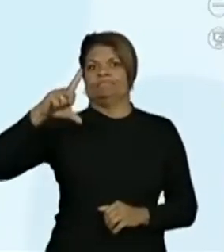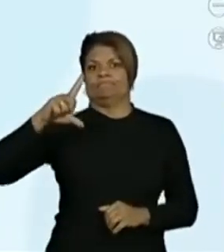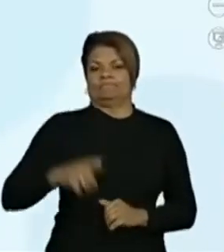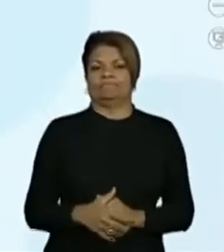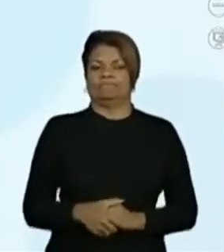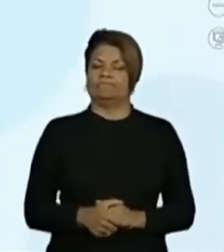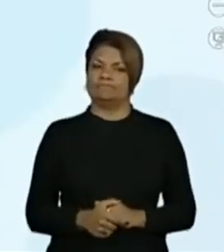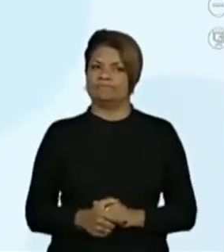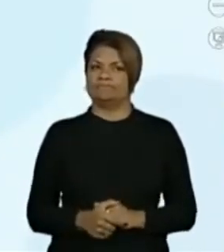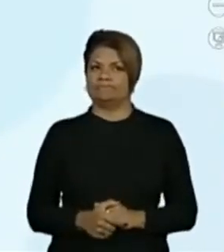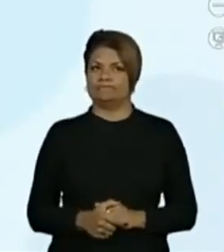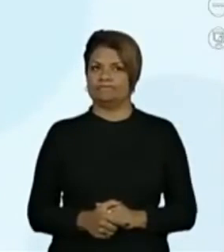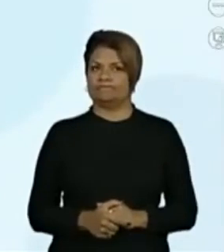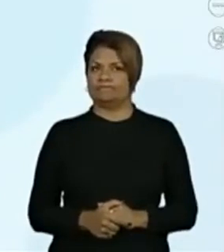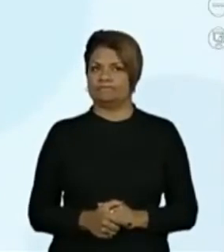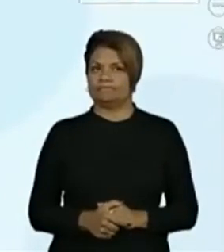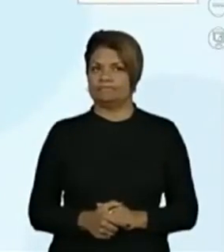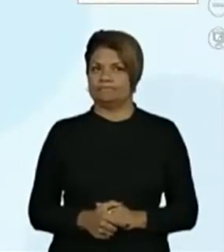lá?